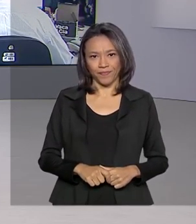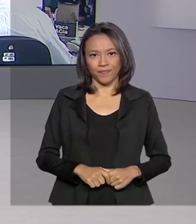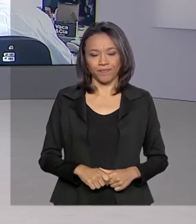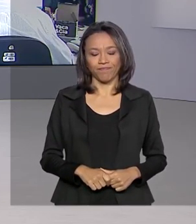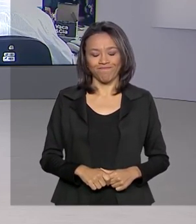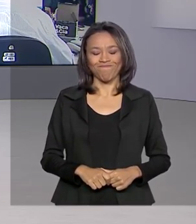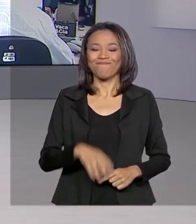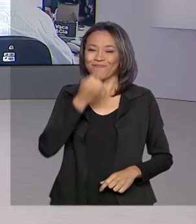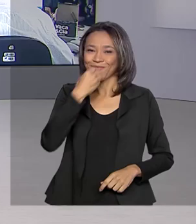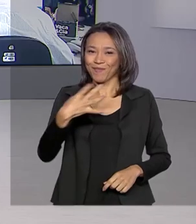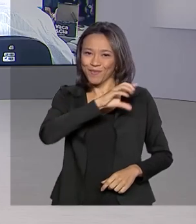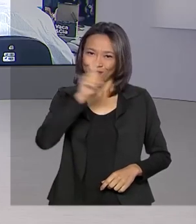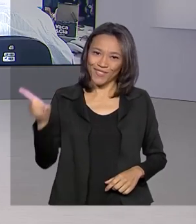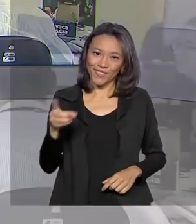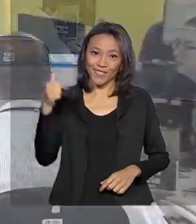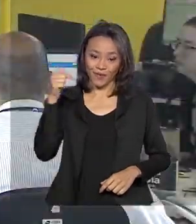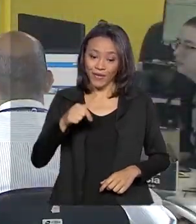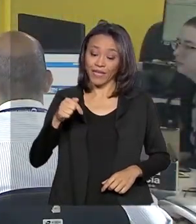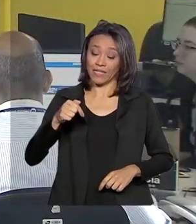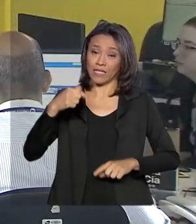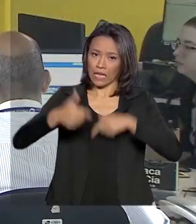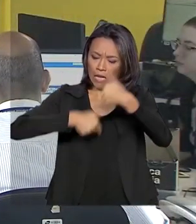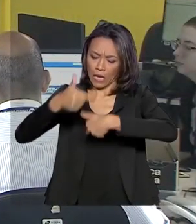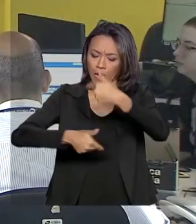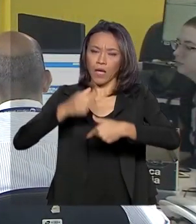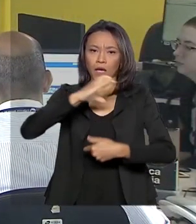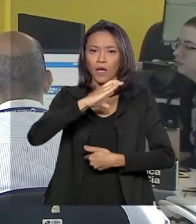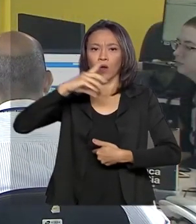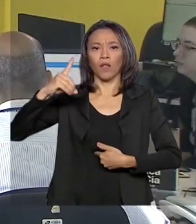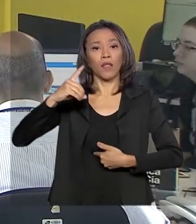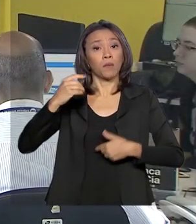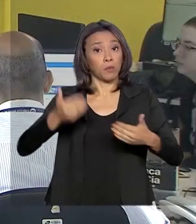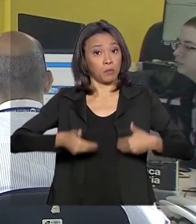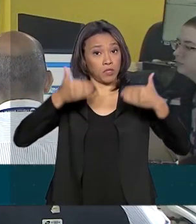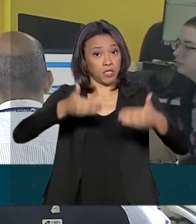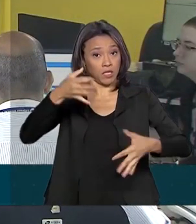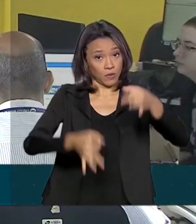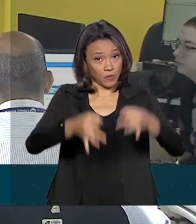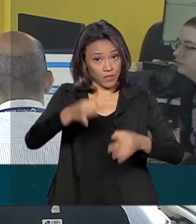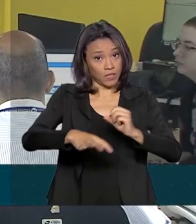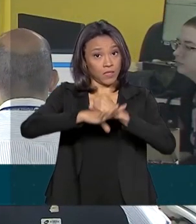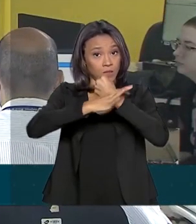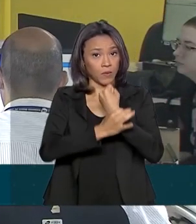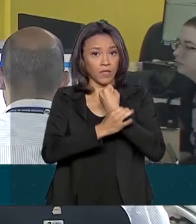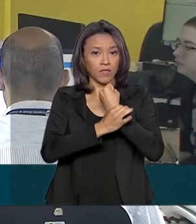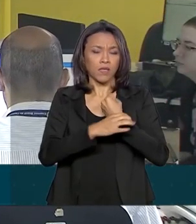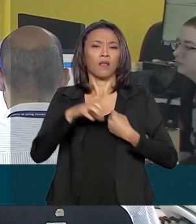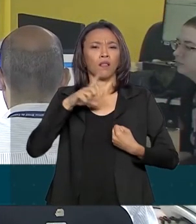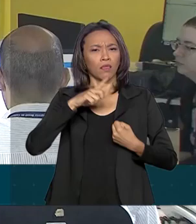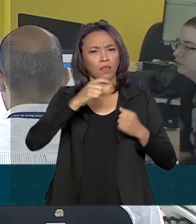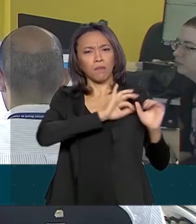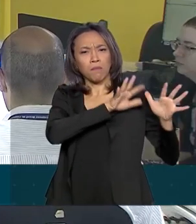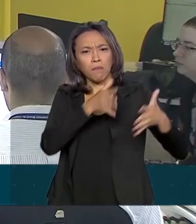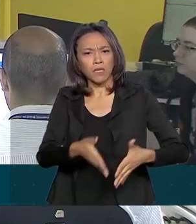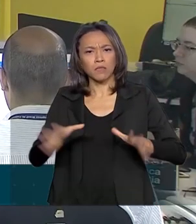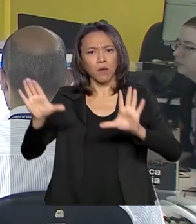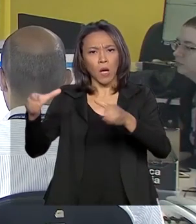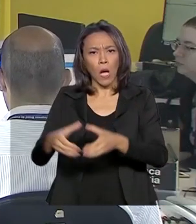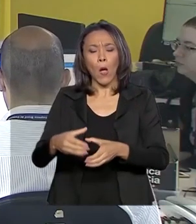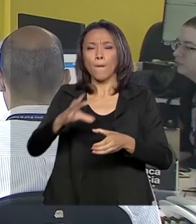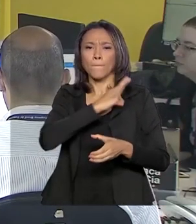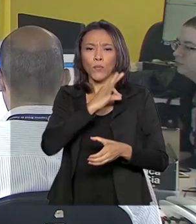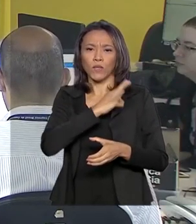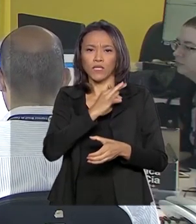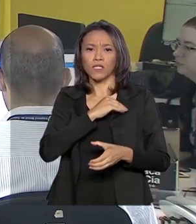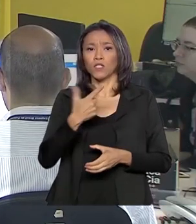Bom dia, Renata. A operação é coordenada pelo Ministério da Justiça e Segurança Pública e tem participação das polícias civis de 12